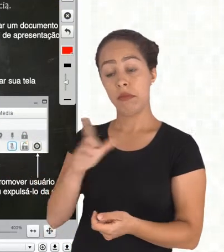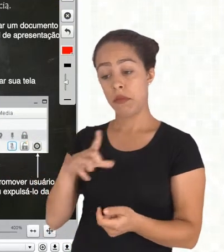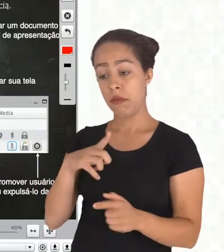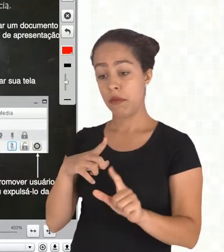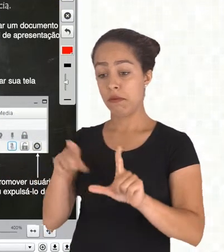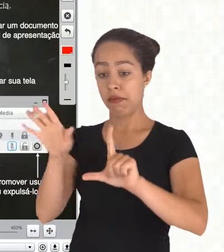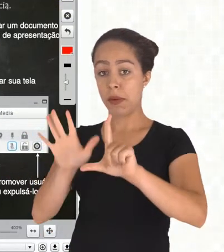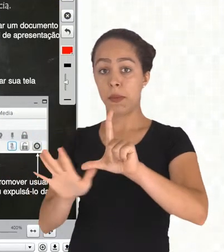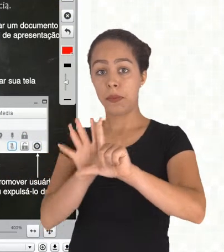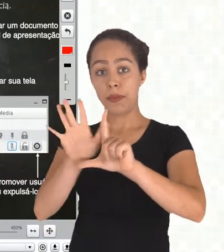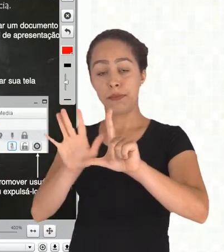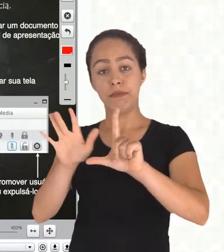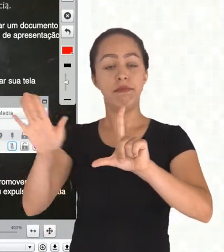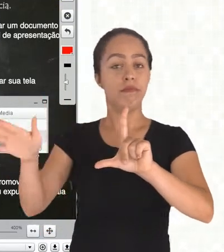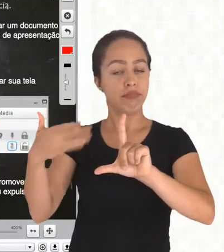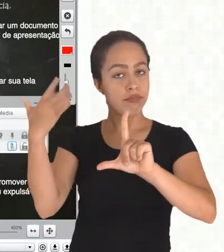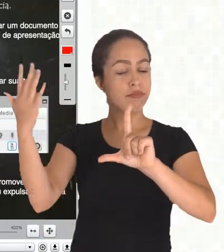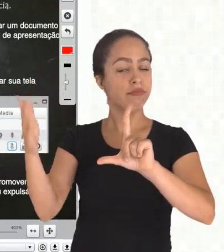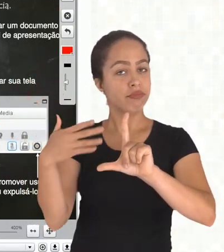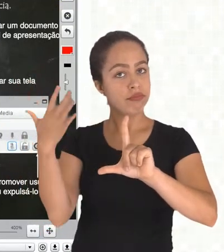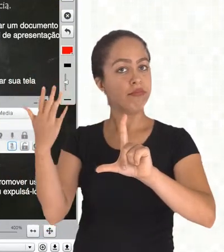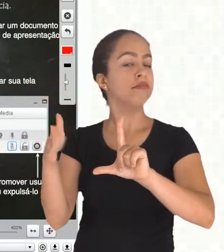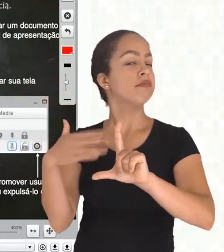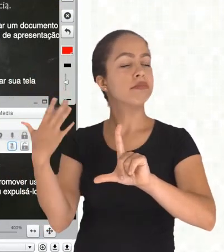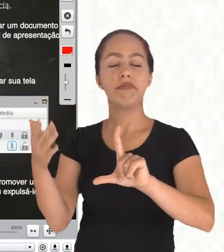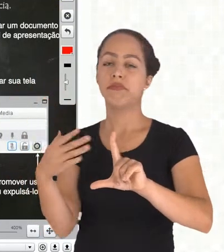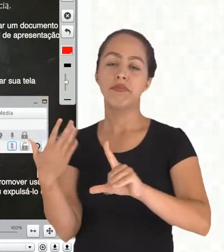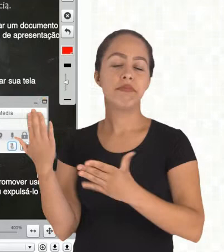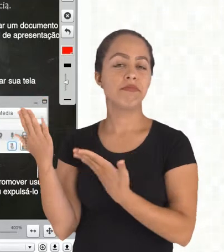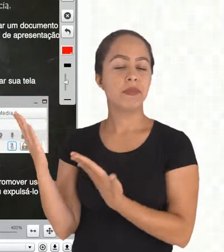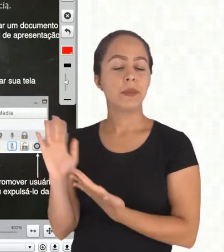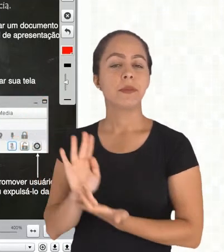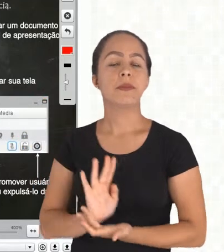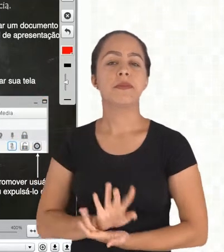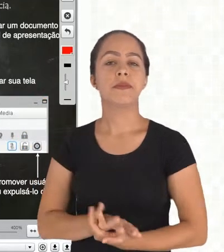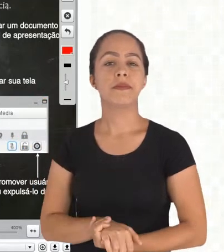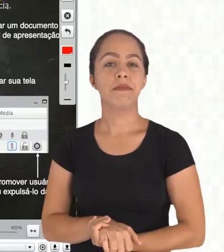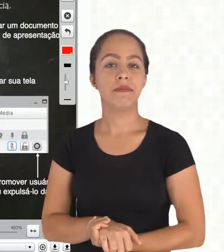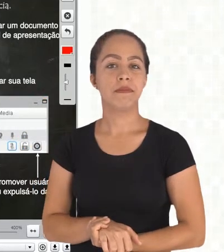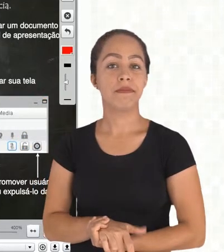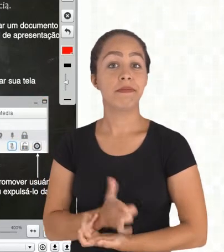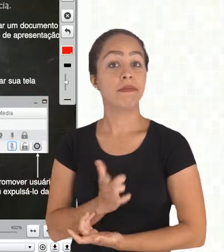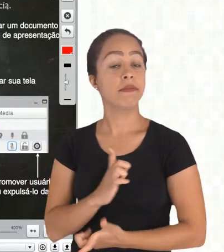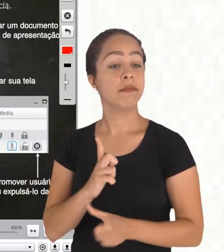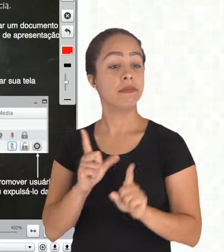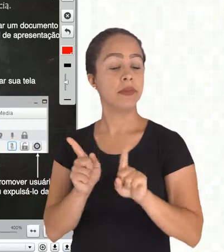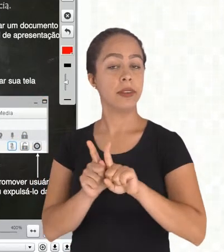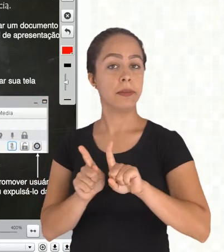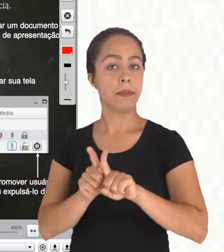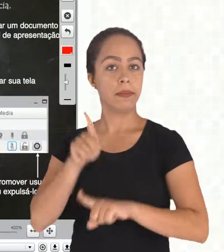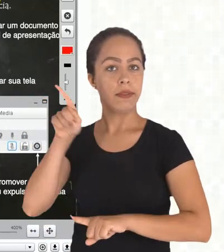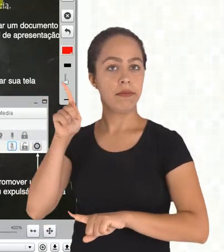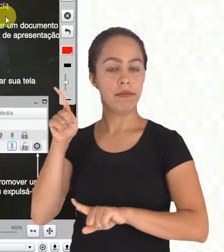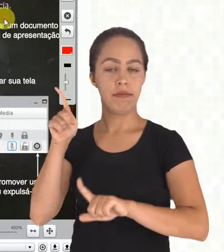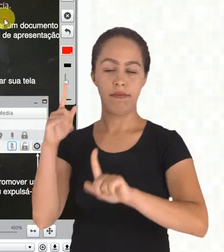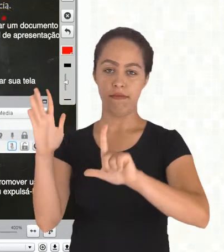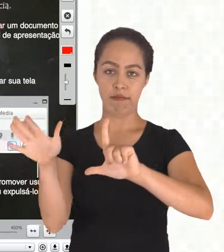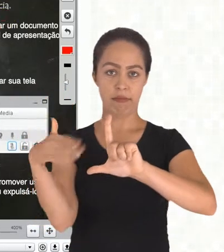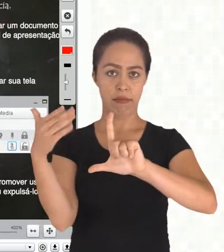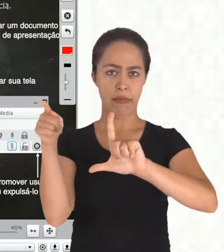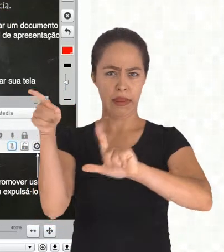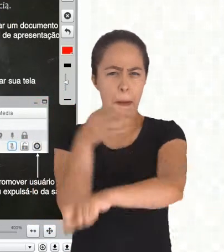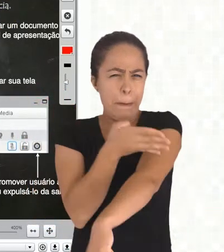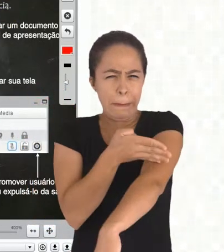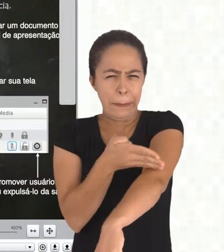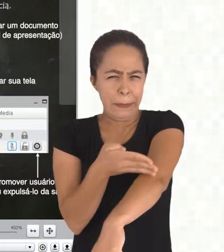desenhar uma linha um círculo sobre alguma coisa ó interagir com a apresentação mesmo né ou